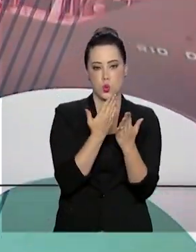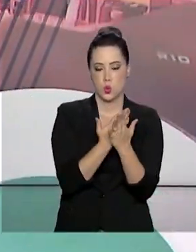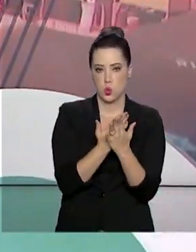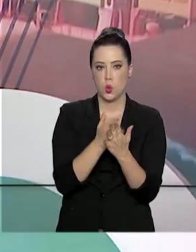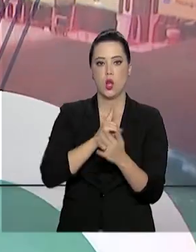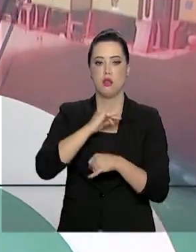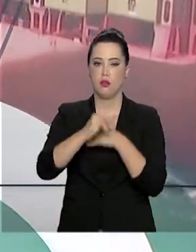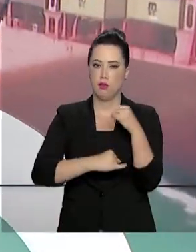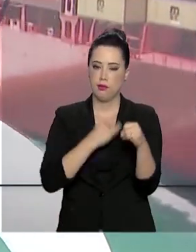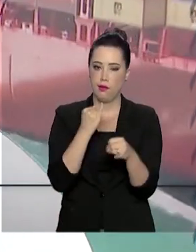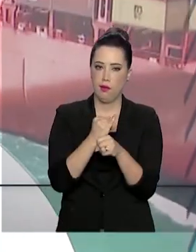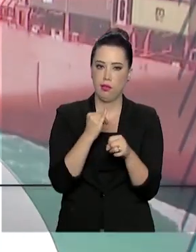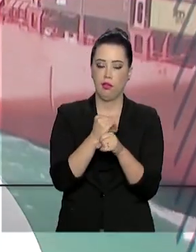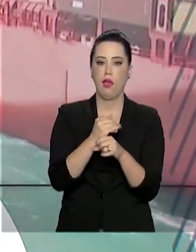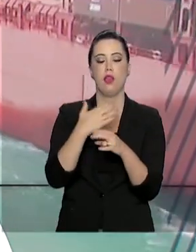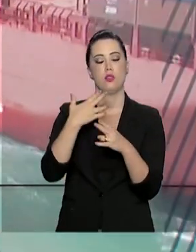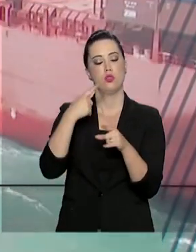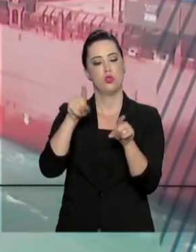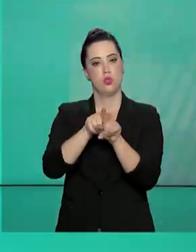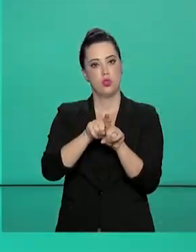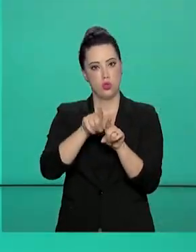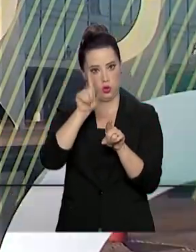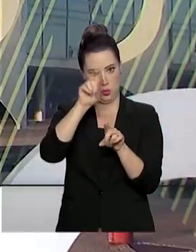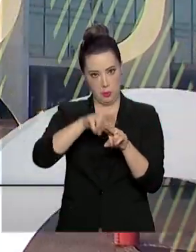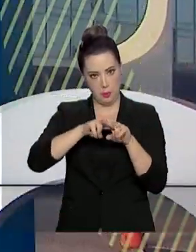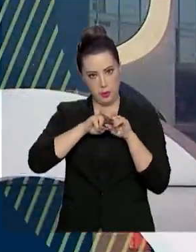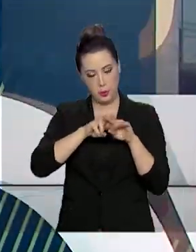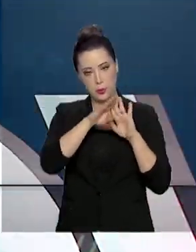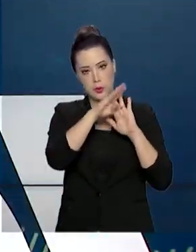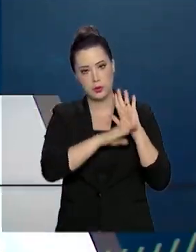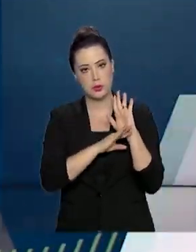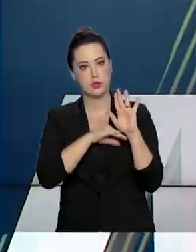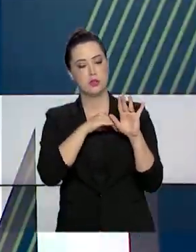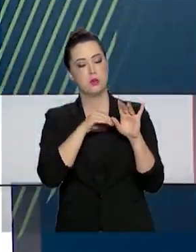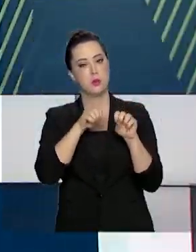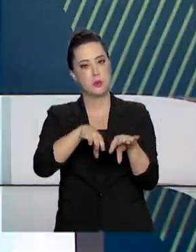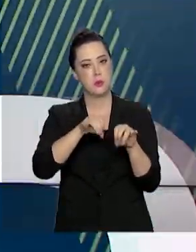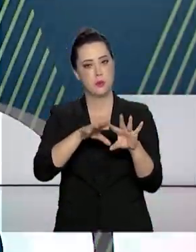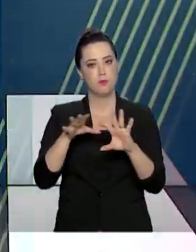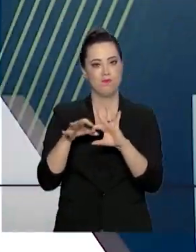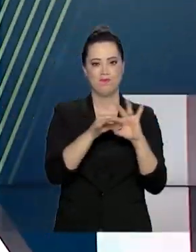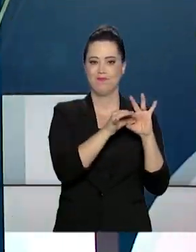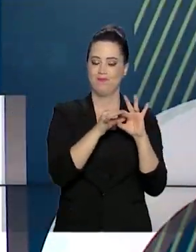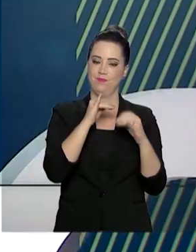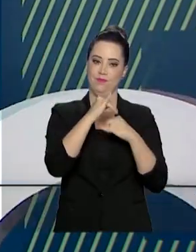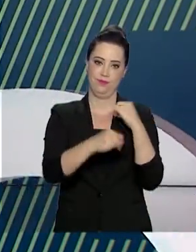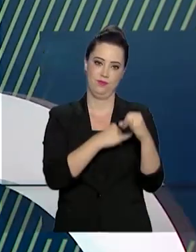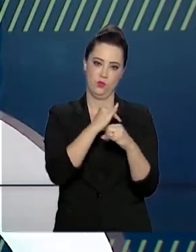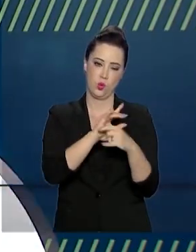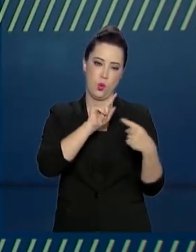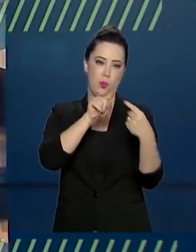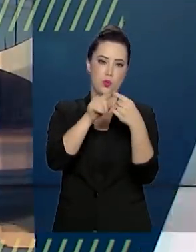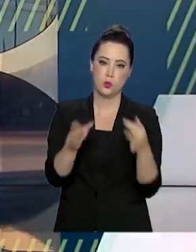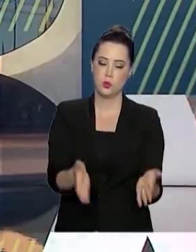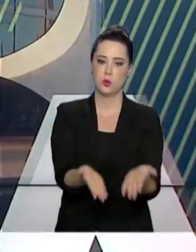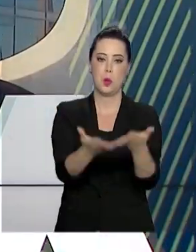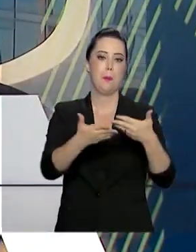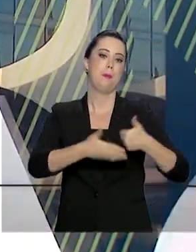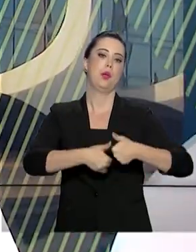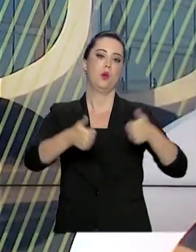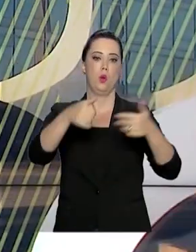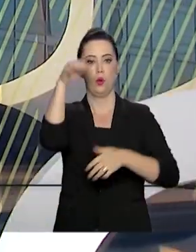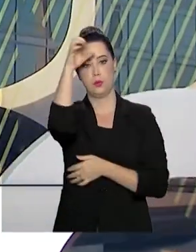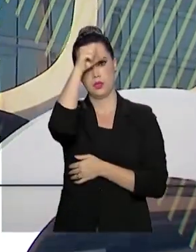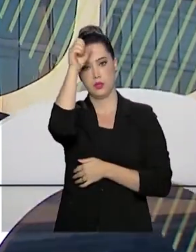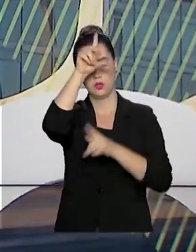internet banda larga por meio do programa Educação Conectada. O objetivo é proporcionar aos alunos uma melhor condição de aprendizado